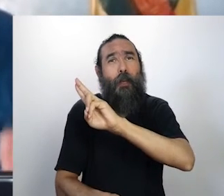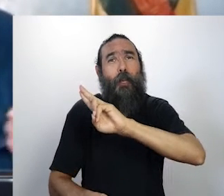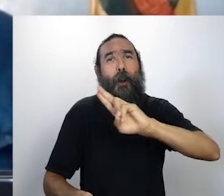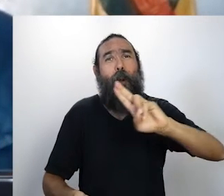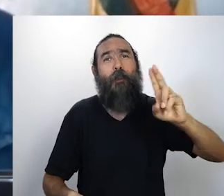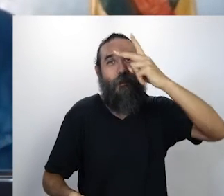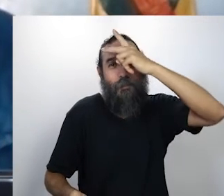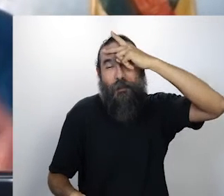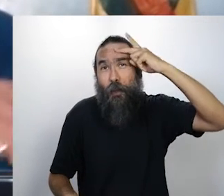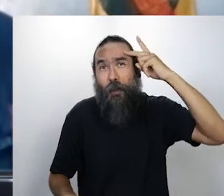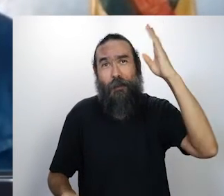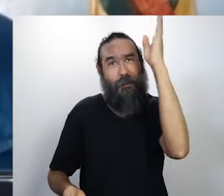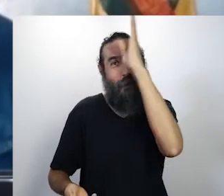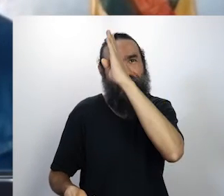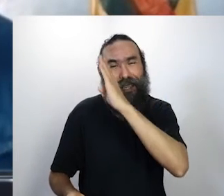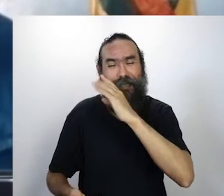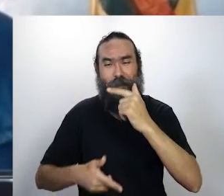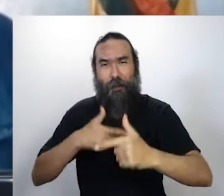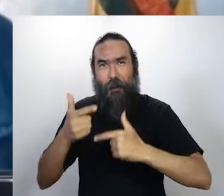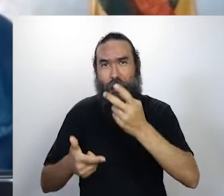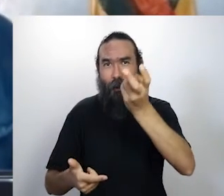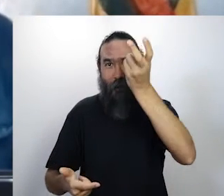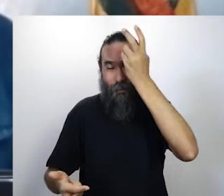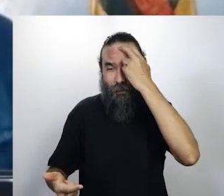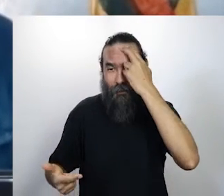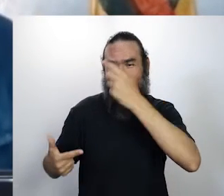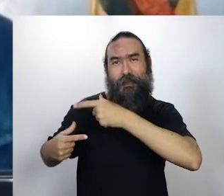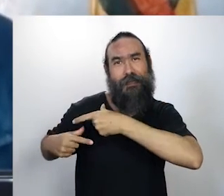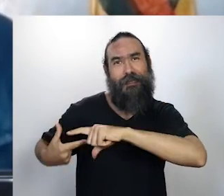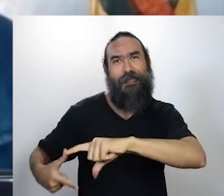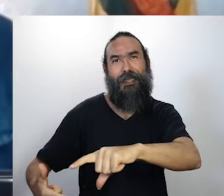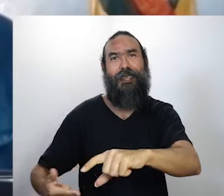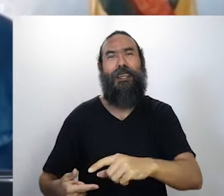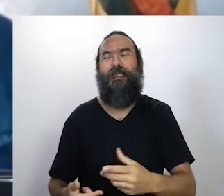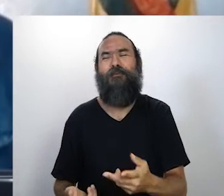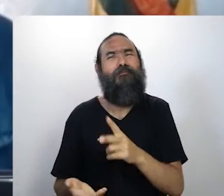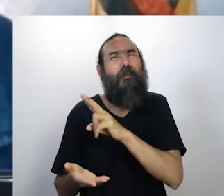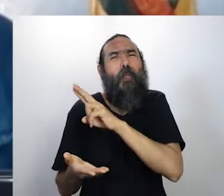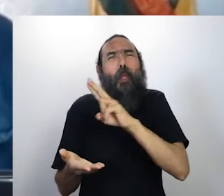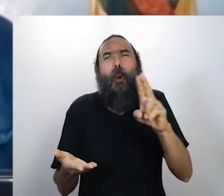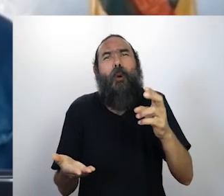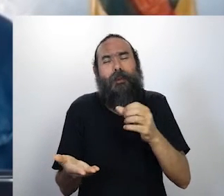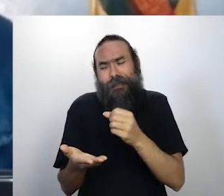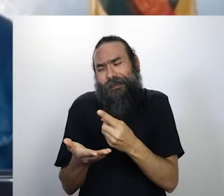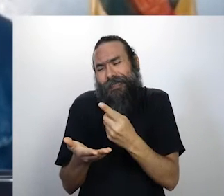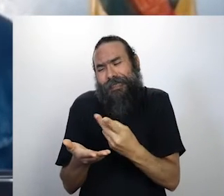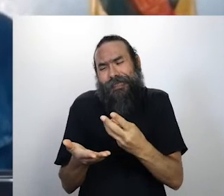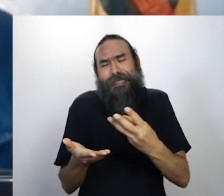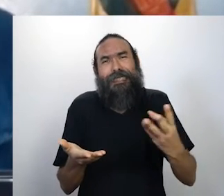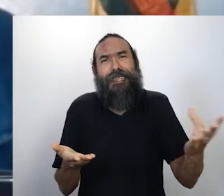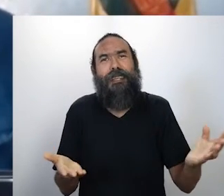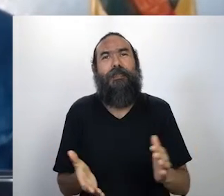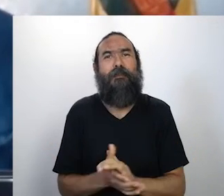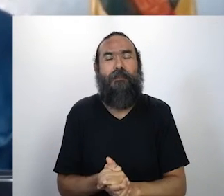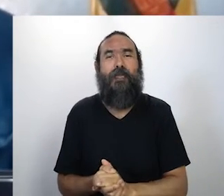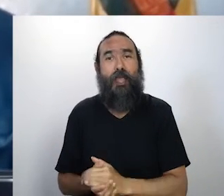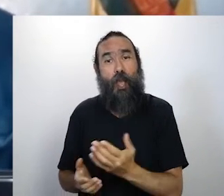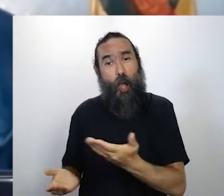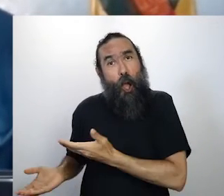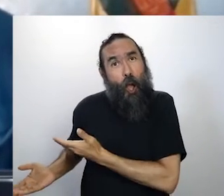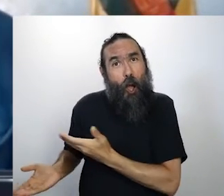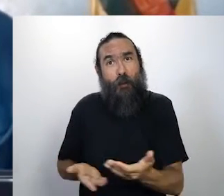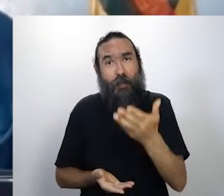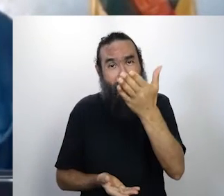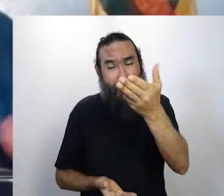Chan, Toninho Ferraguti e Bebe Crame, Bebe Crame, sei, também não vou saber dizer o nome desse rapaz ou dessa moça, tem sido